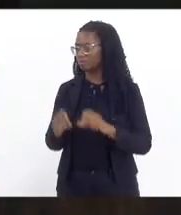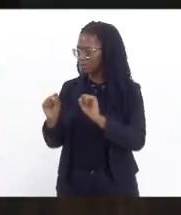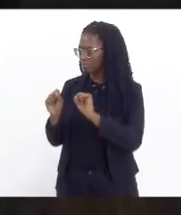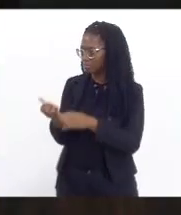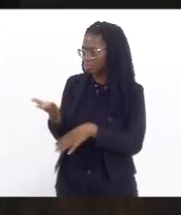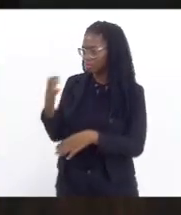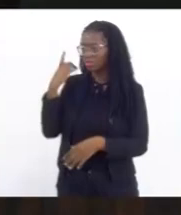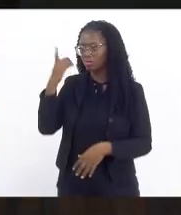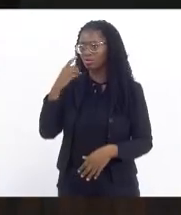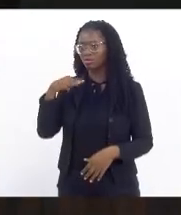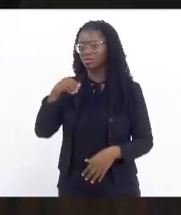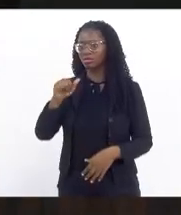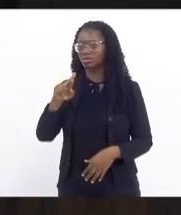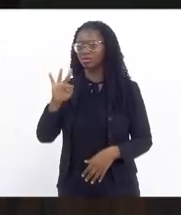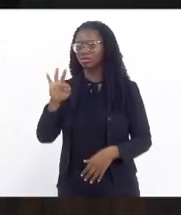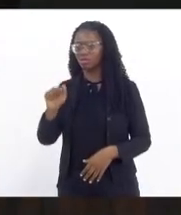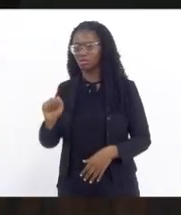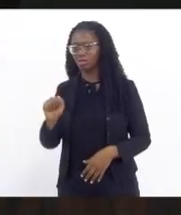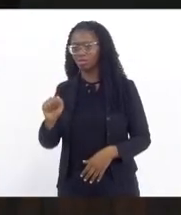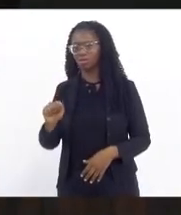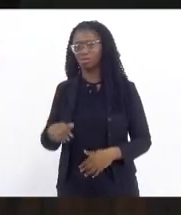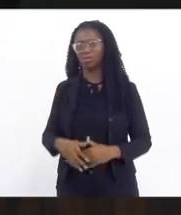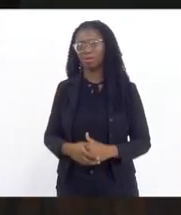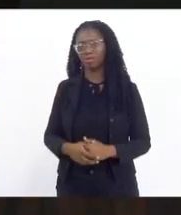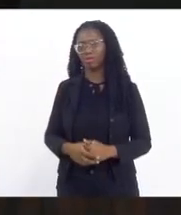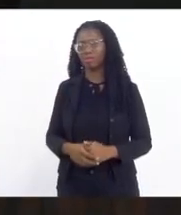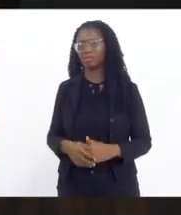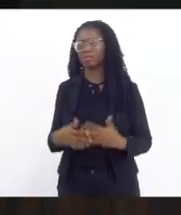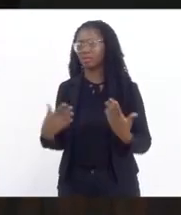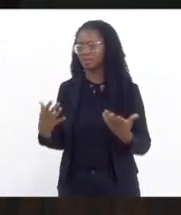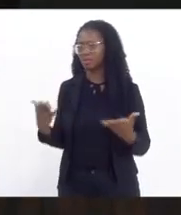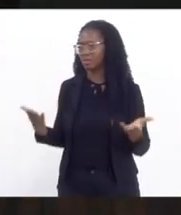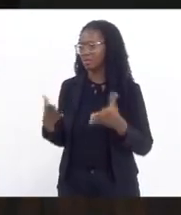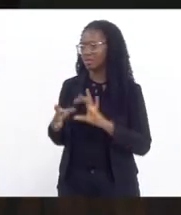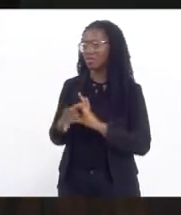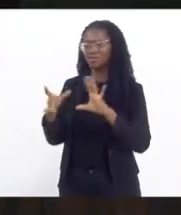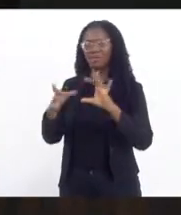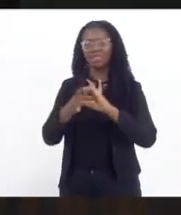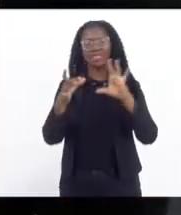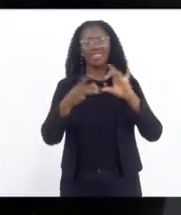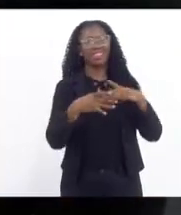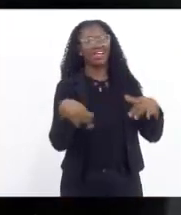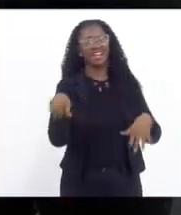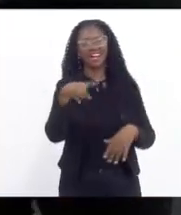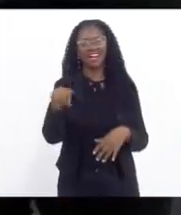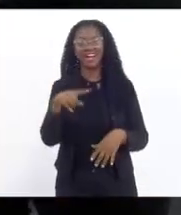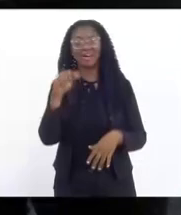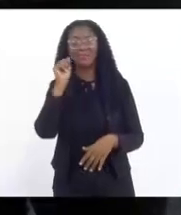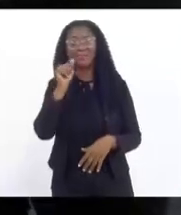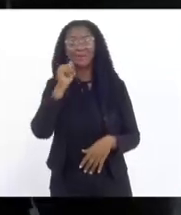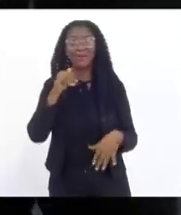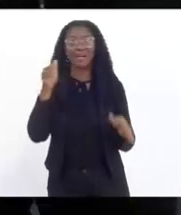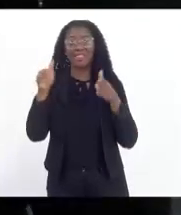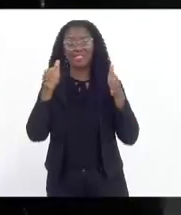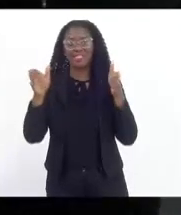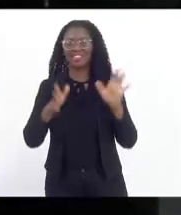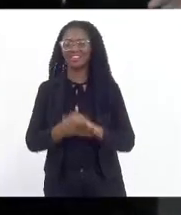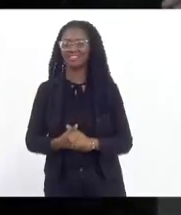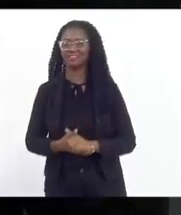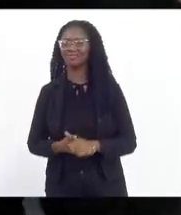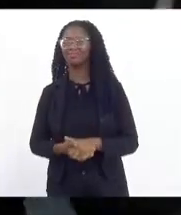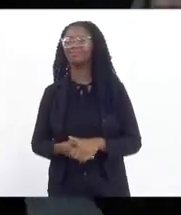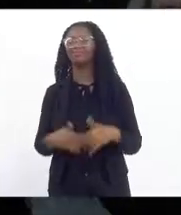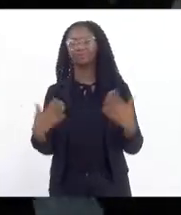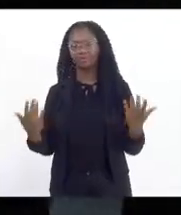nós vamos proibir a entrada de deputado no plenário, vai ficar só deputado. Eu quero cumprimentar aqui o nosso